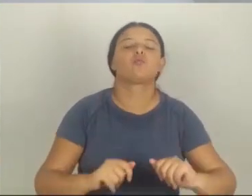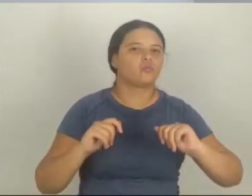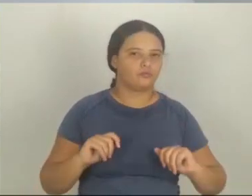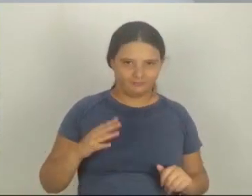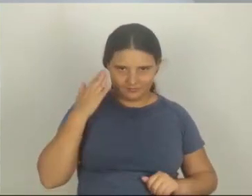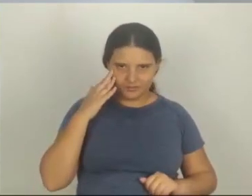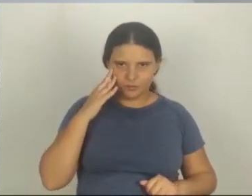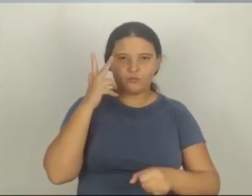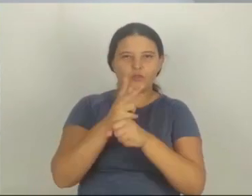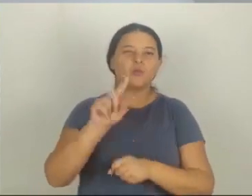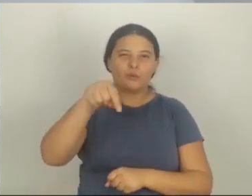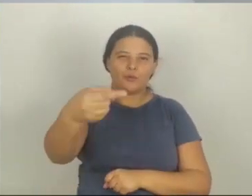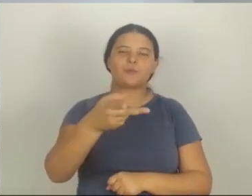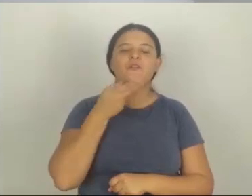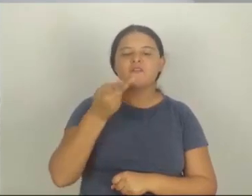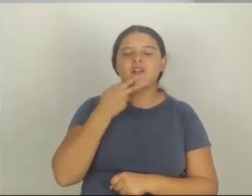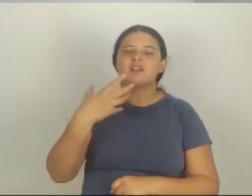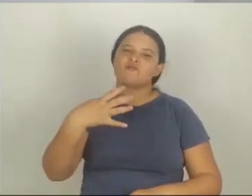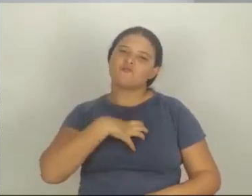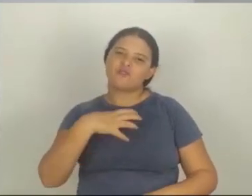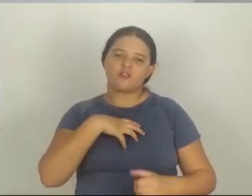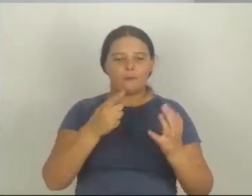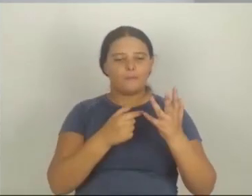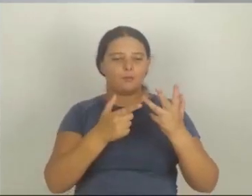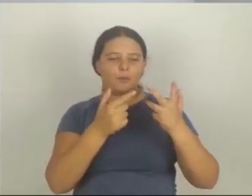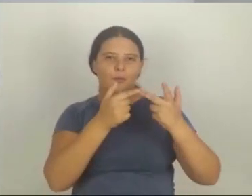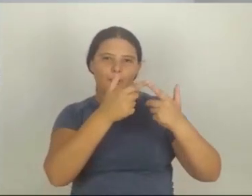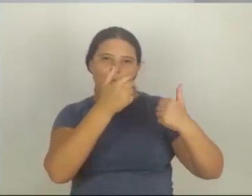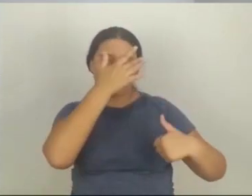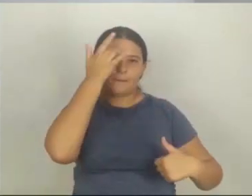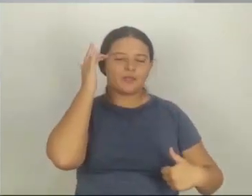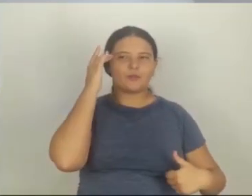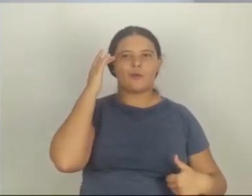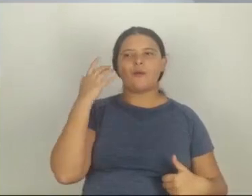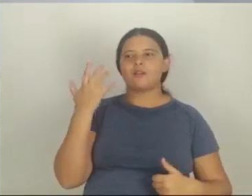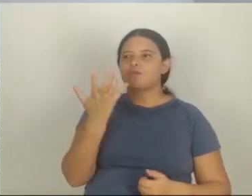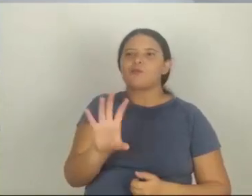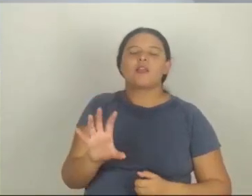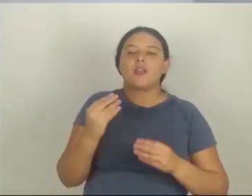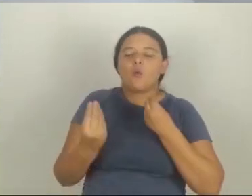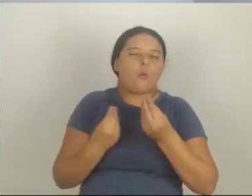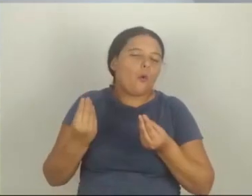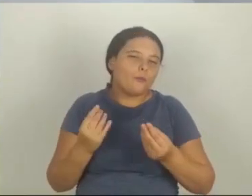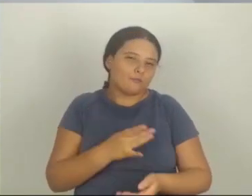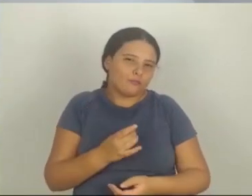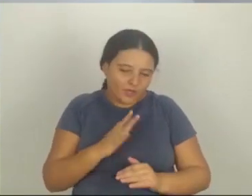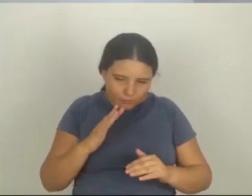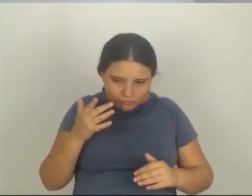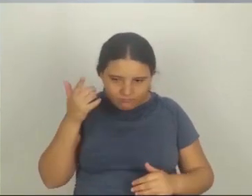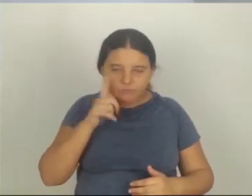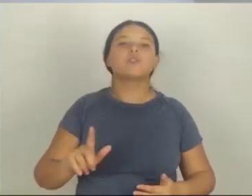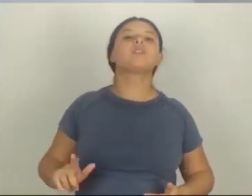pacote inteiro. No próximo vídeo, eu vou falar das características dos que temem os compromissos, de como enfrentar esse medo,